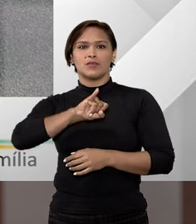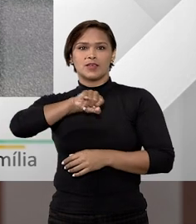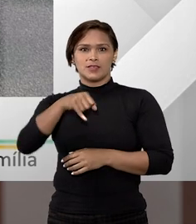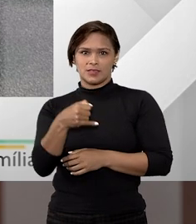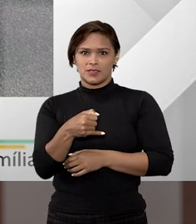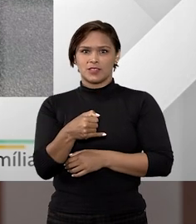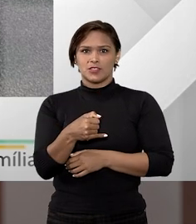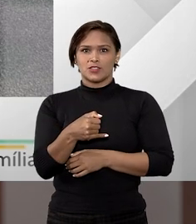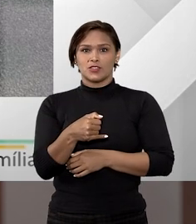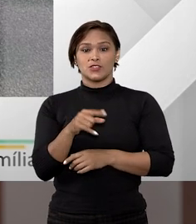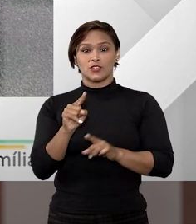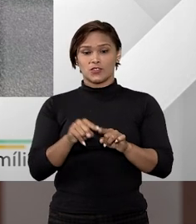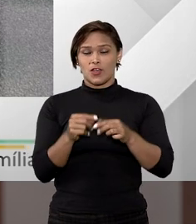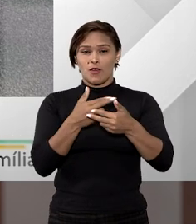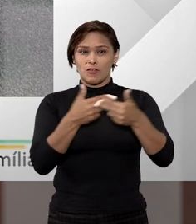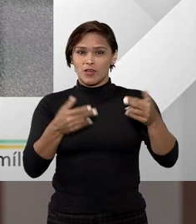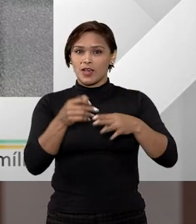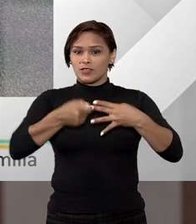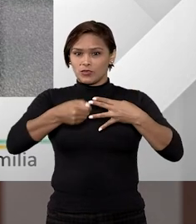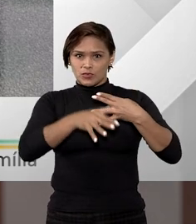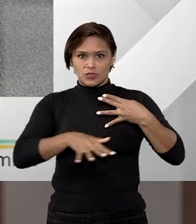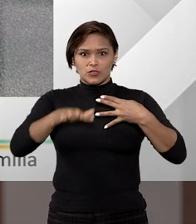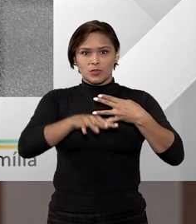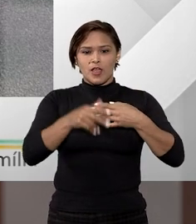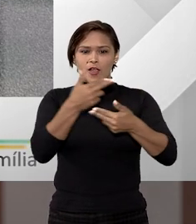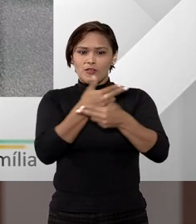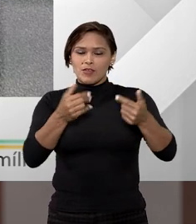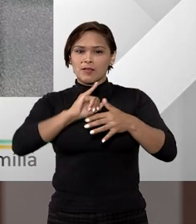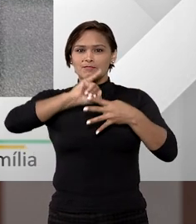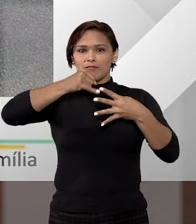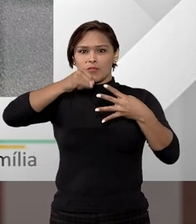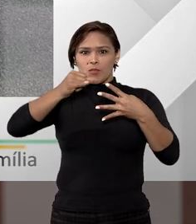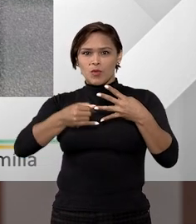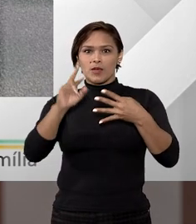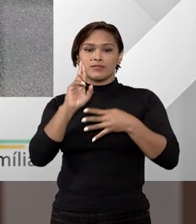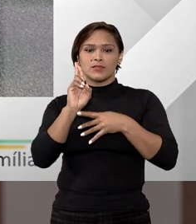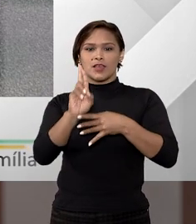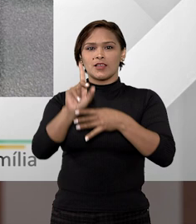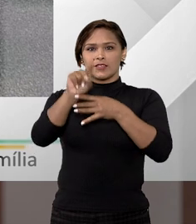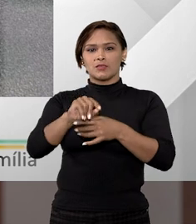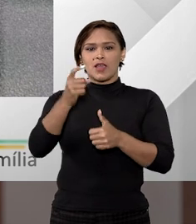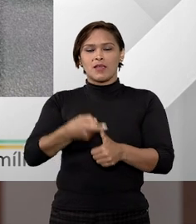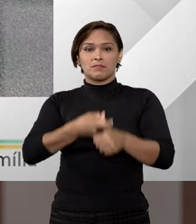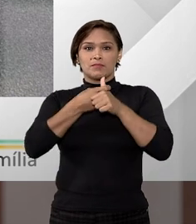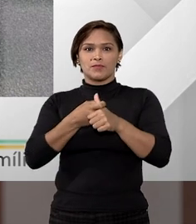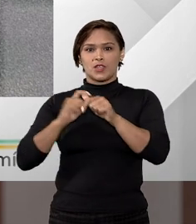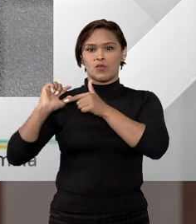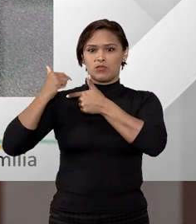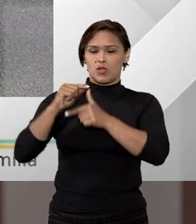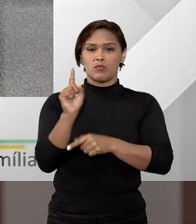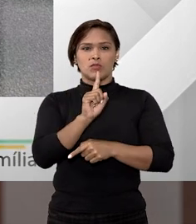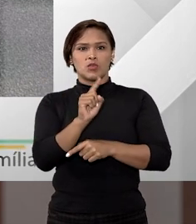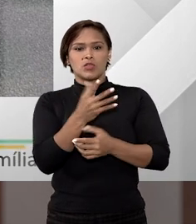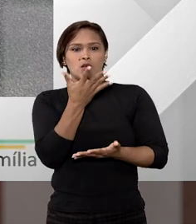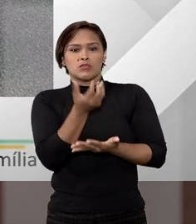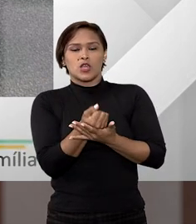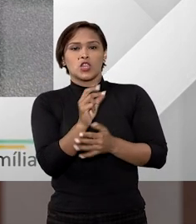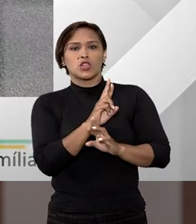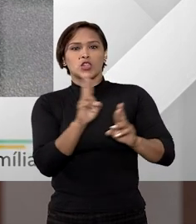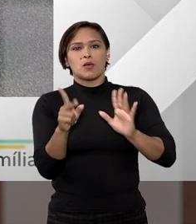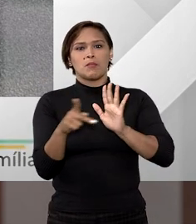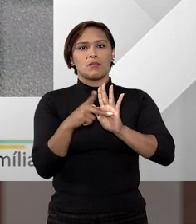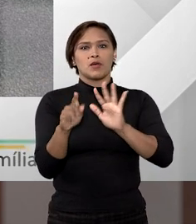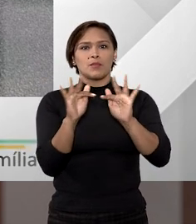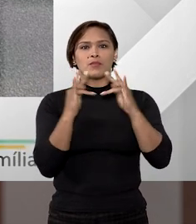Tribunal de Justiça possui vasta jurisprudência sobre diversas hipóteses a respeito da empenhorabilidade ou não do chamado bem de